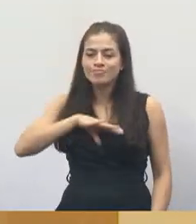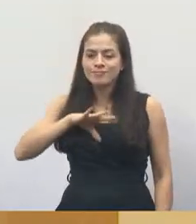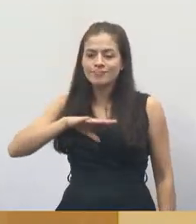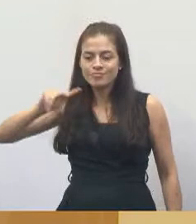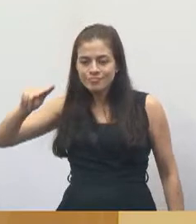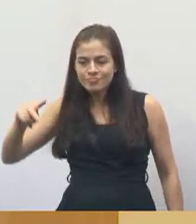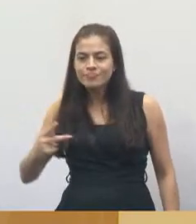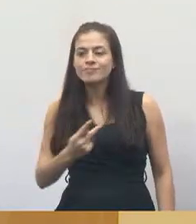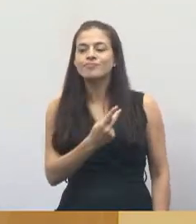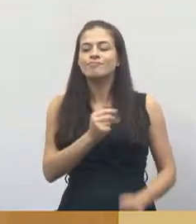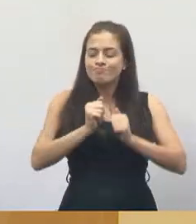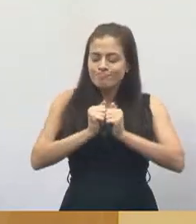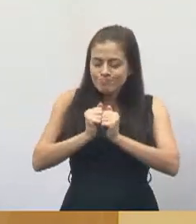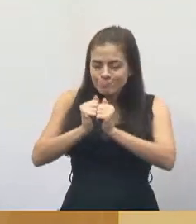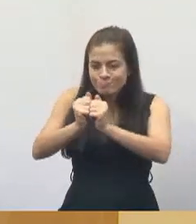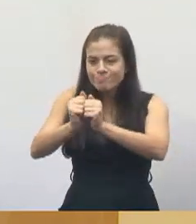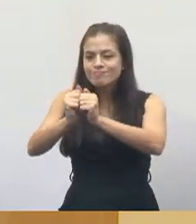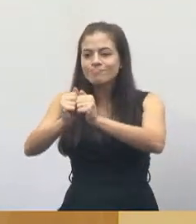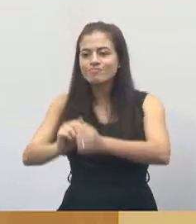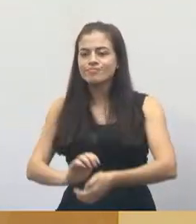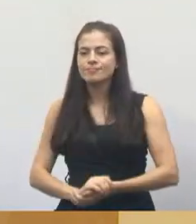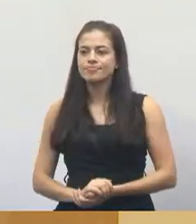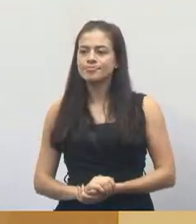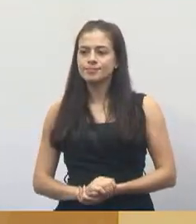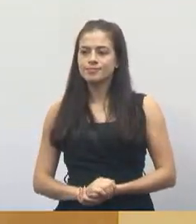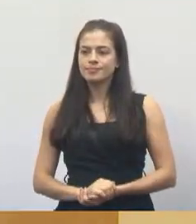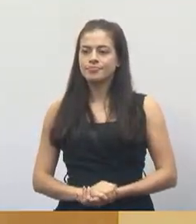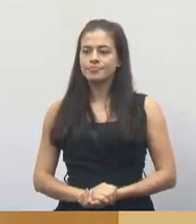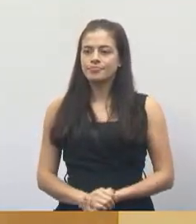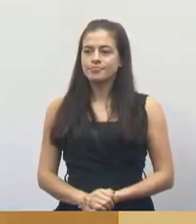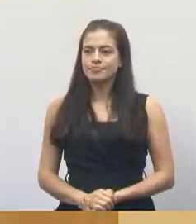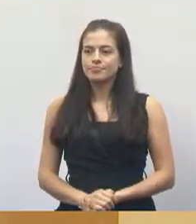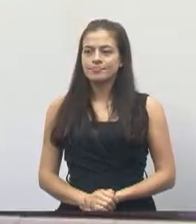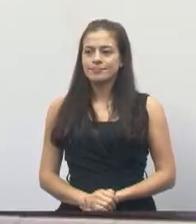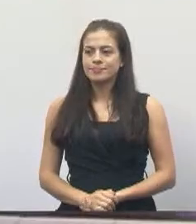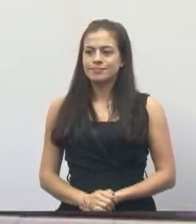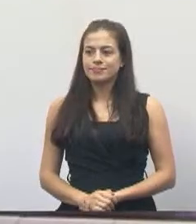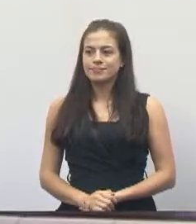Paraíba. Estamos juntos aí. Obrigado. Obrigado.